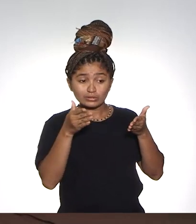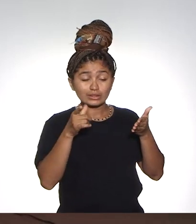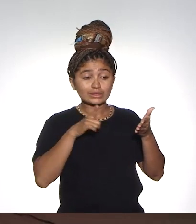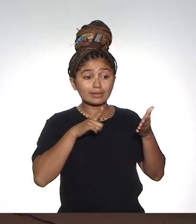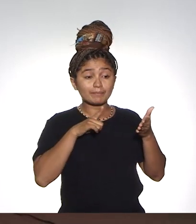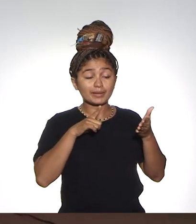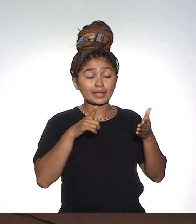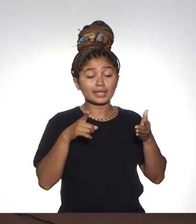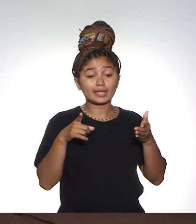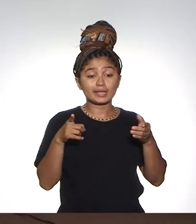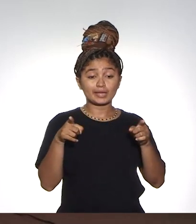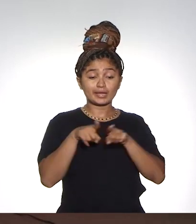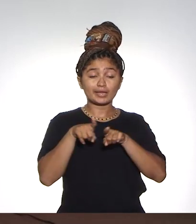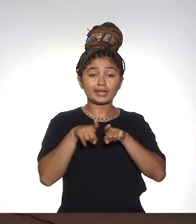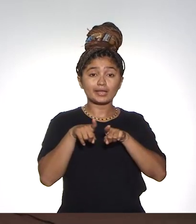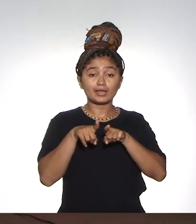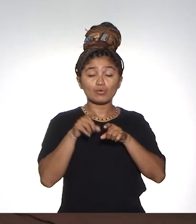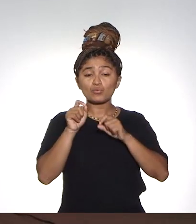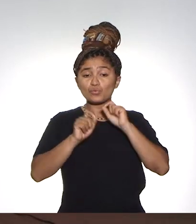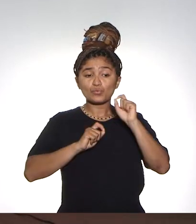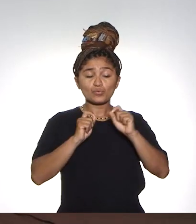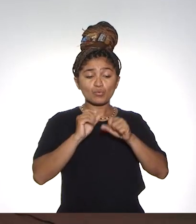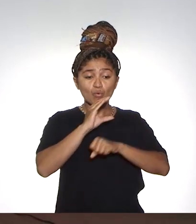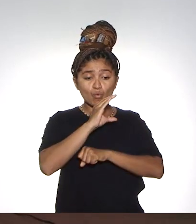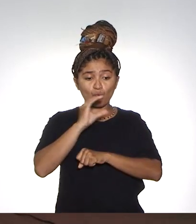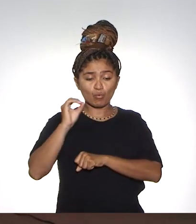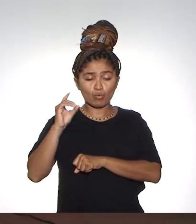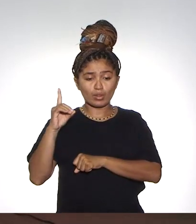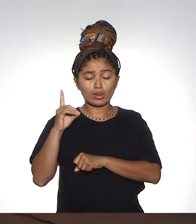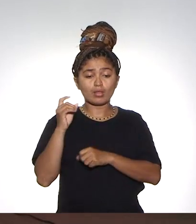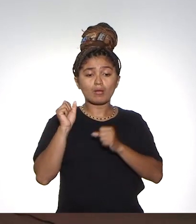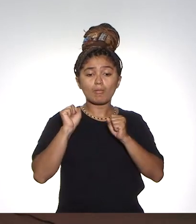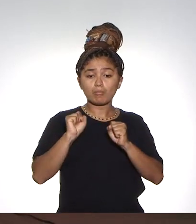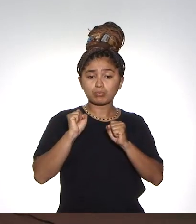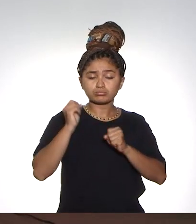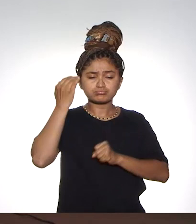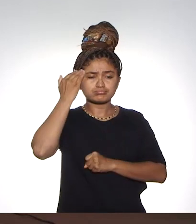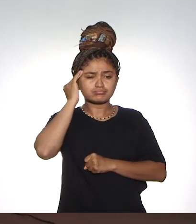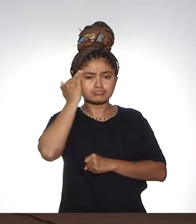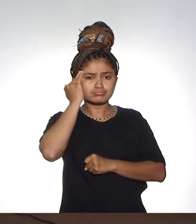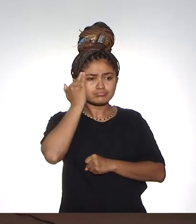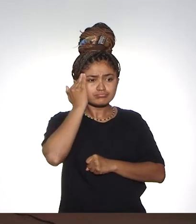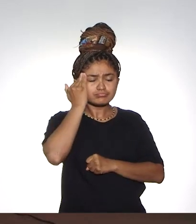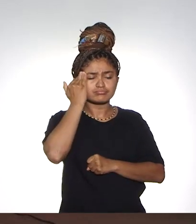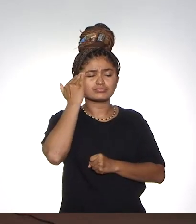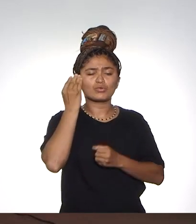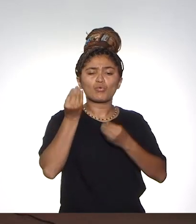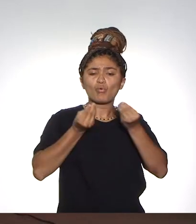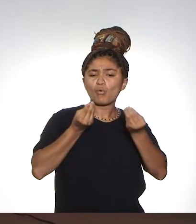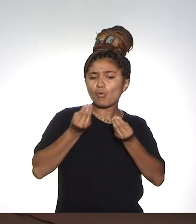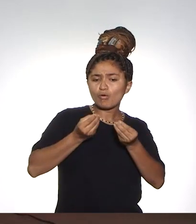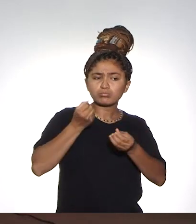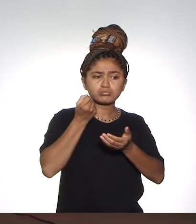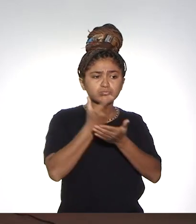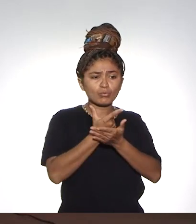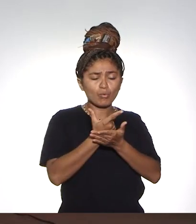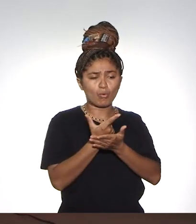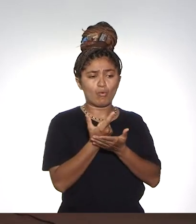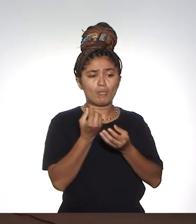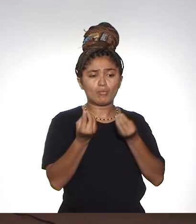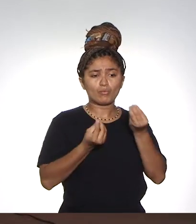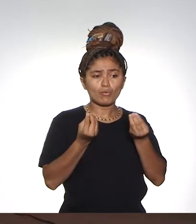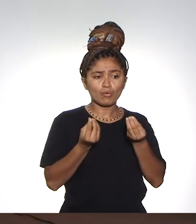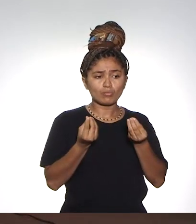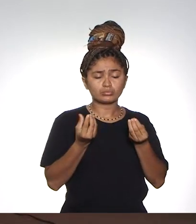importante, houve uma capacitação para que esses coordenadores, esses gestores de programa pudessem entender como é o processo de